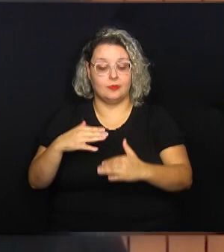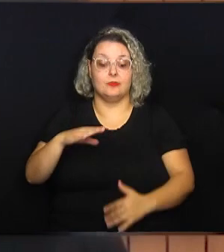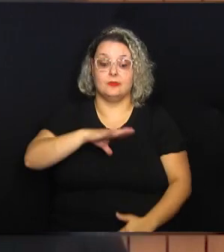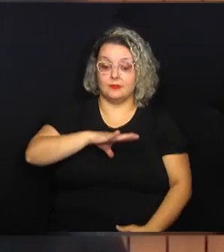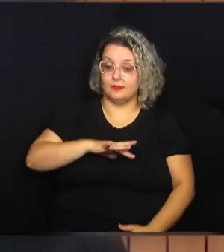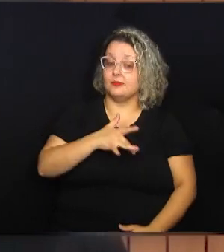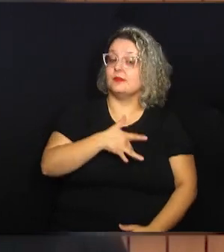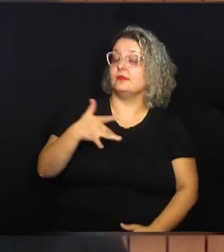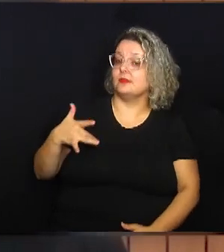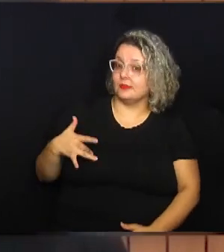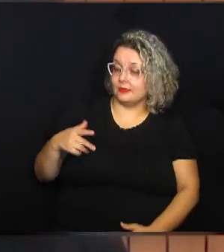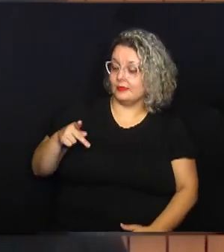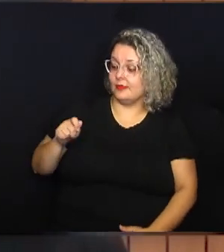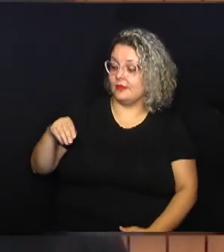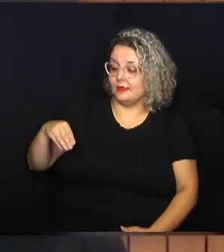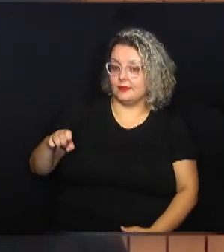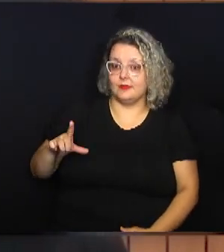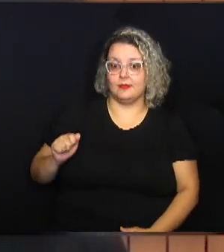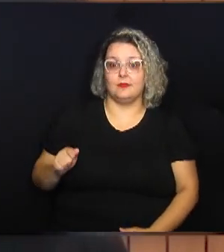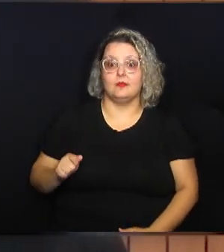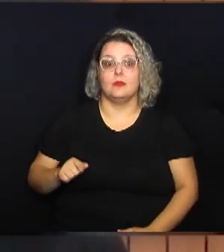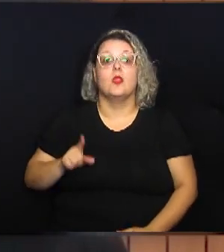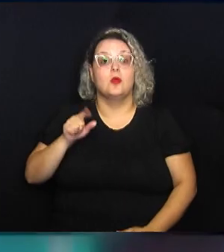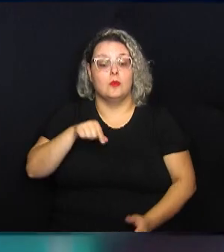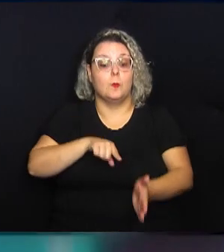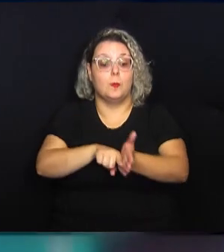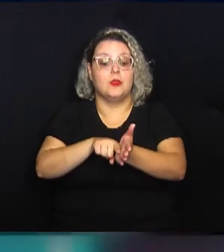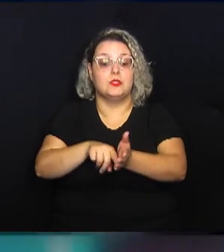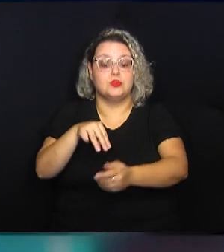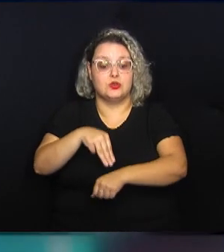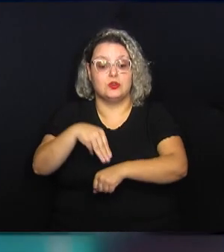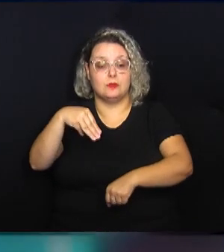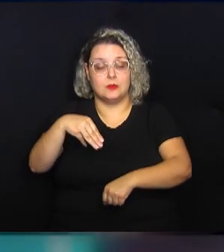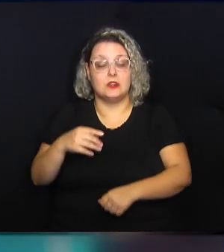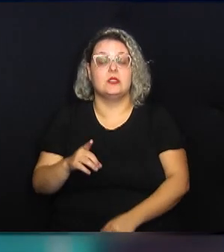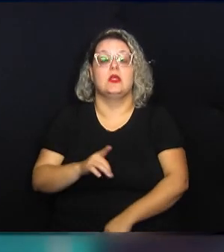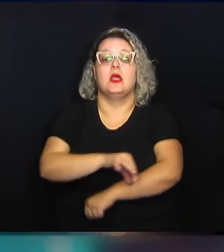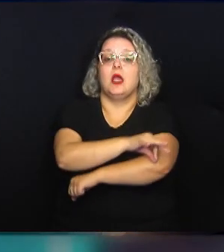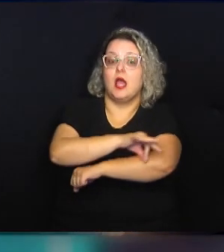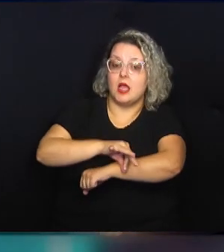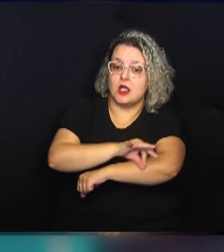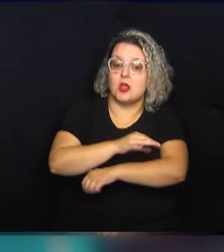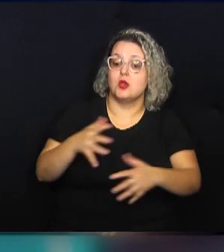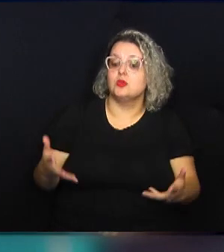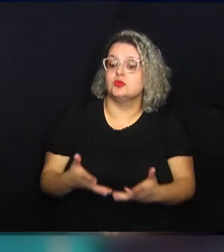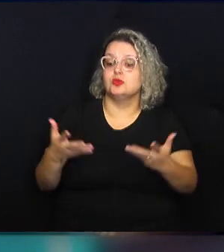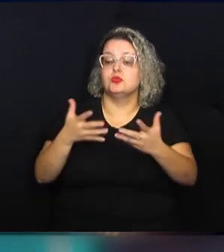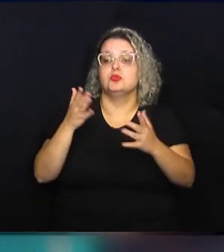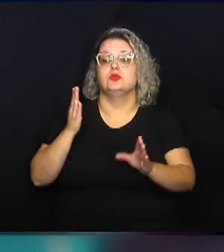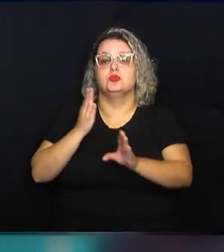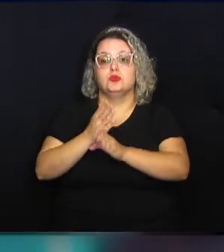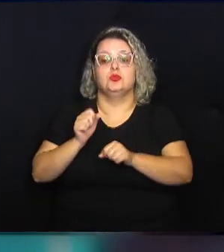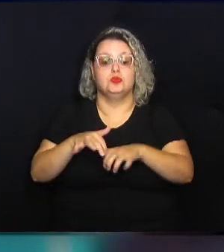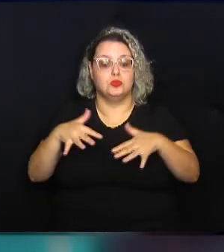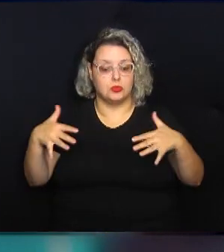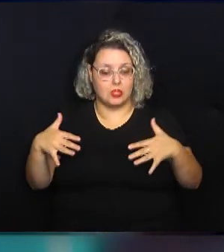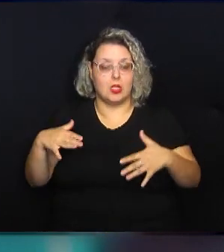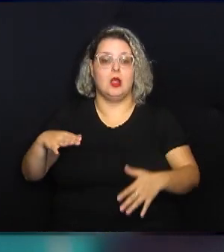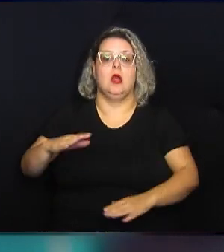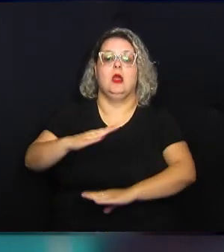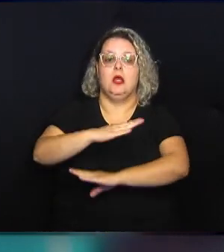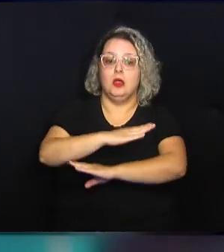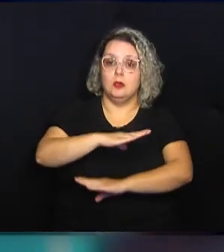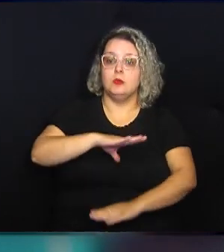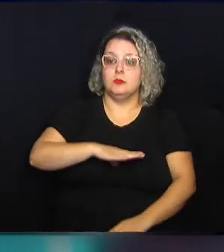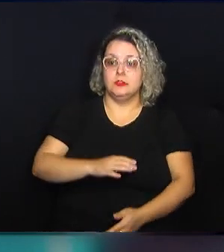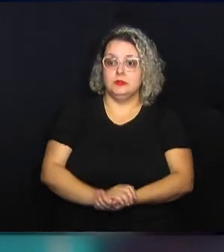Urbano e Cidades Saudáveis, Pâmela Lim. Foi a pesquisa de mestrado da arquiteta que motivou o encontro no